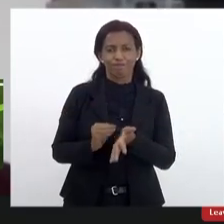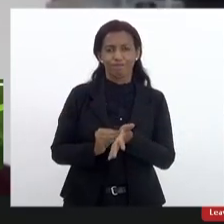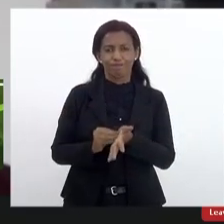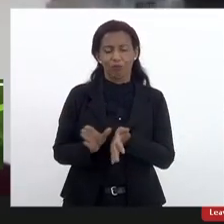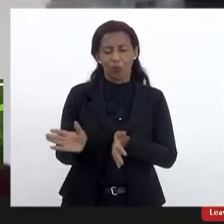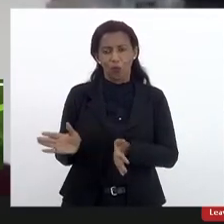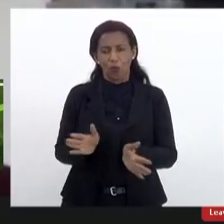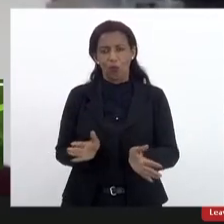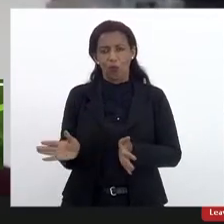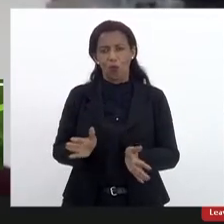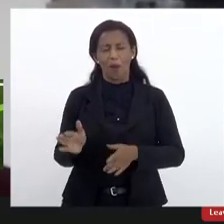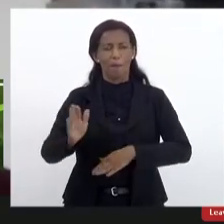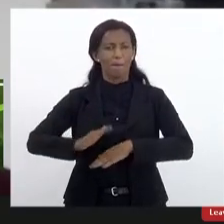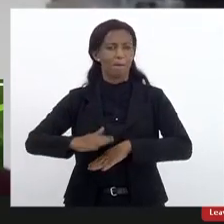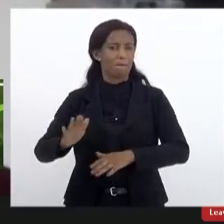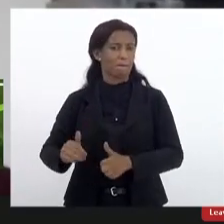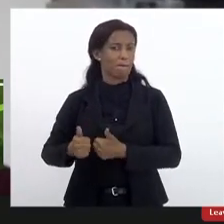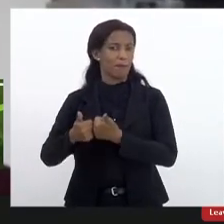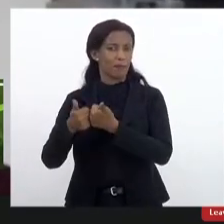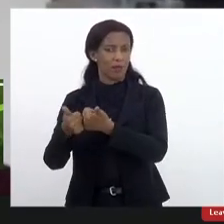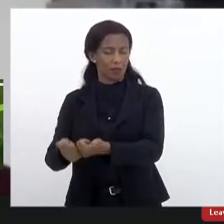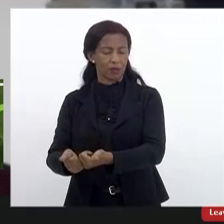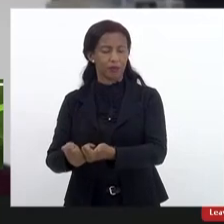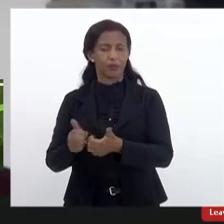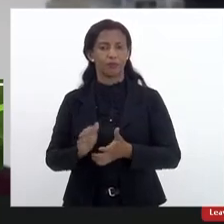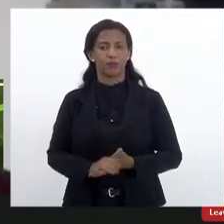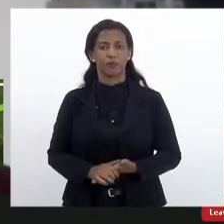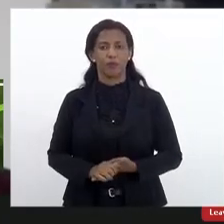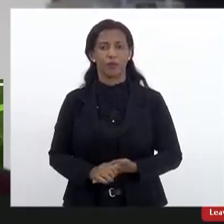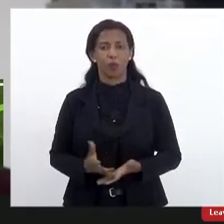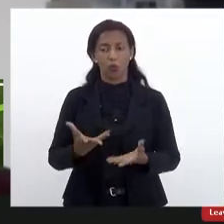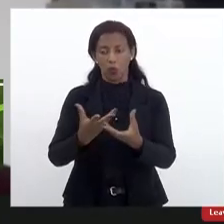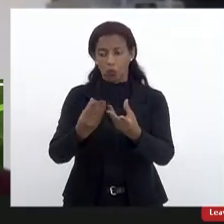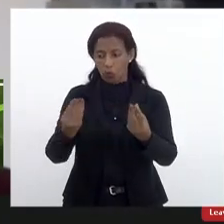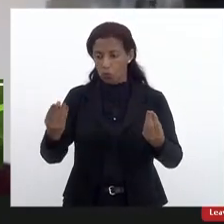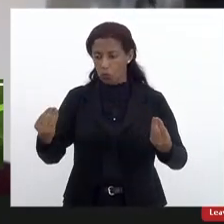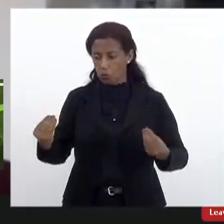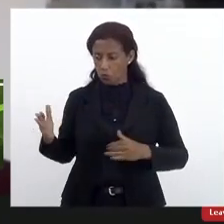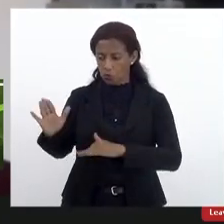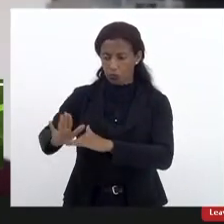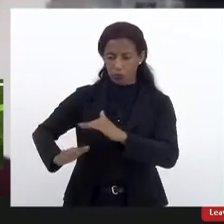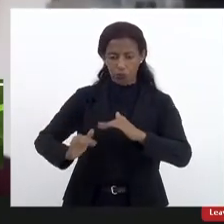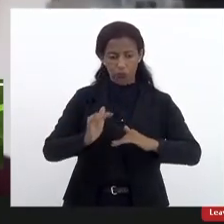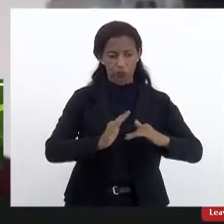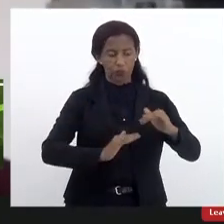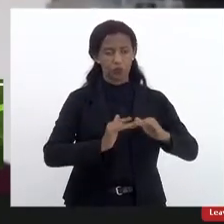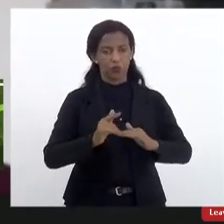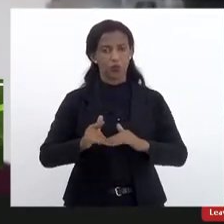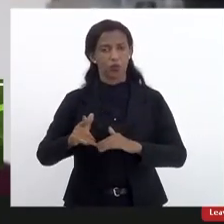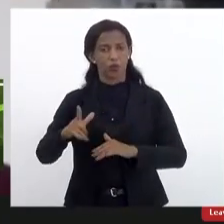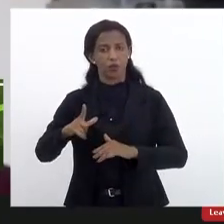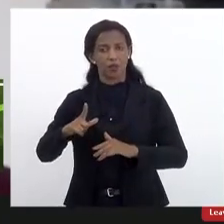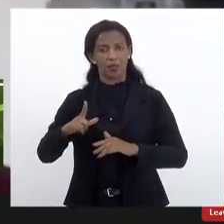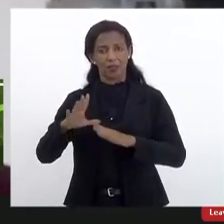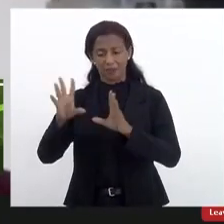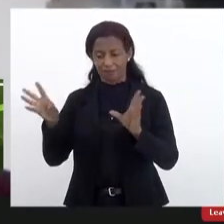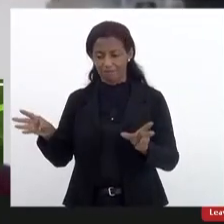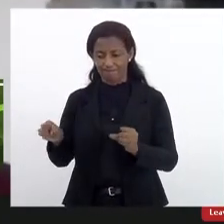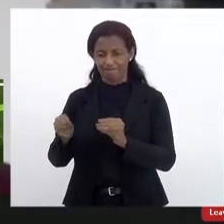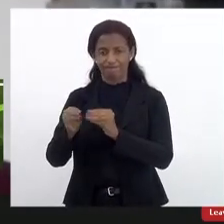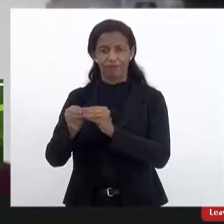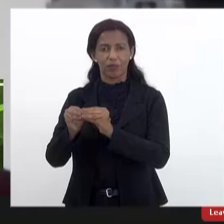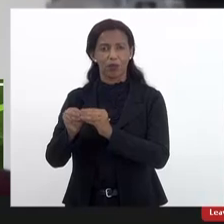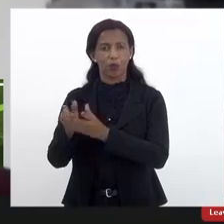articular mais e melhor os muitos atores envolvidos no processo educacional e construir uma esfera pública